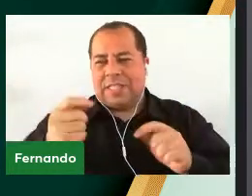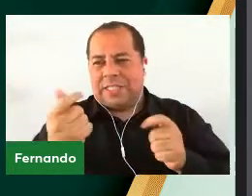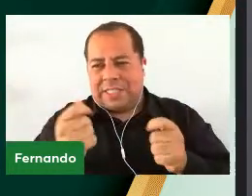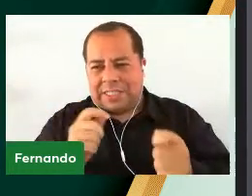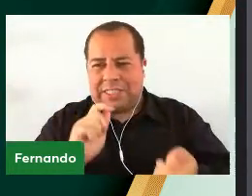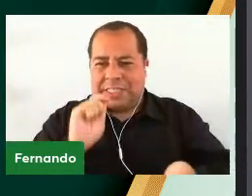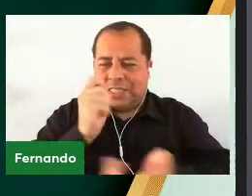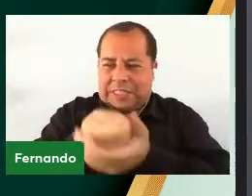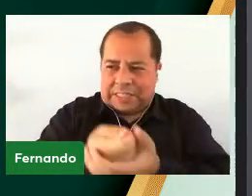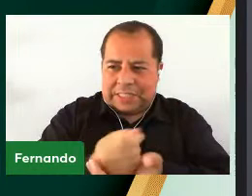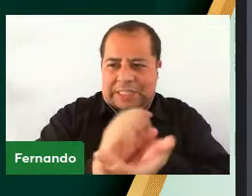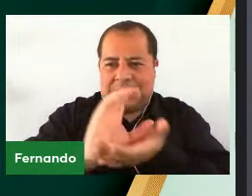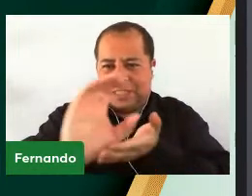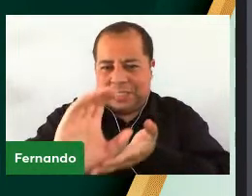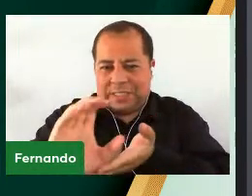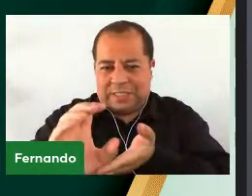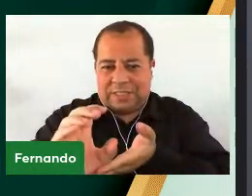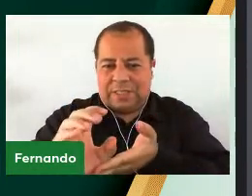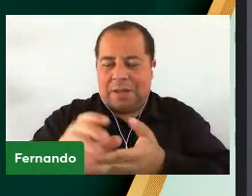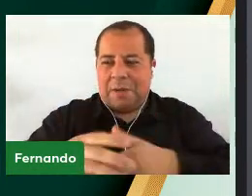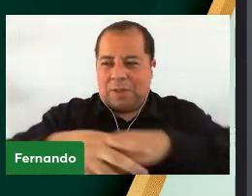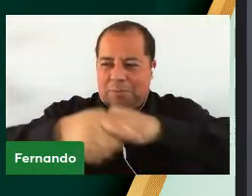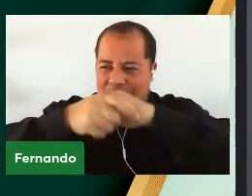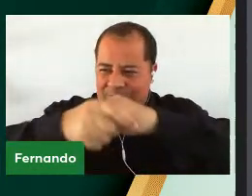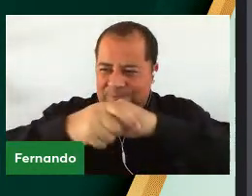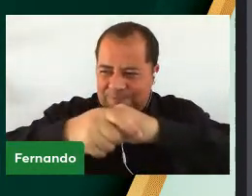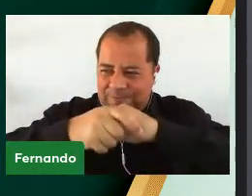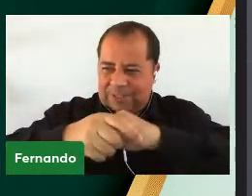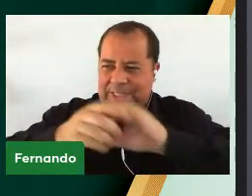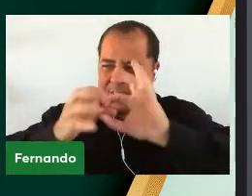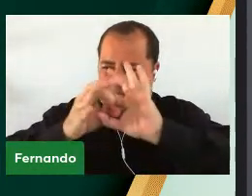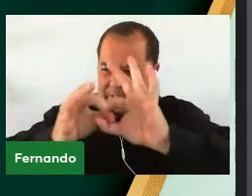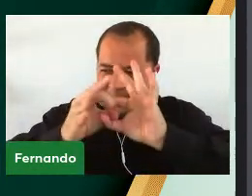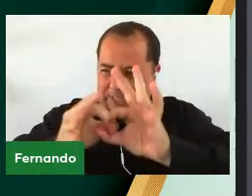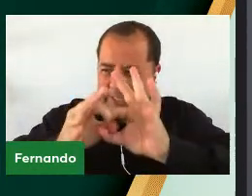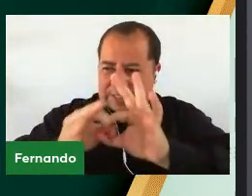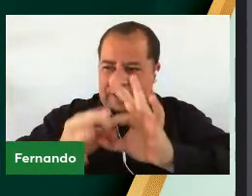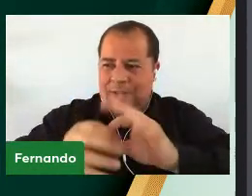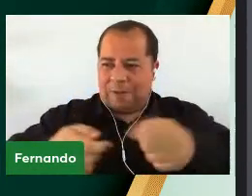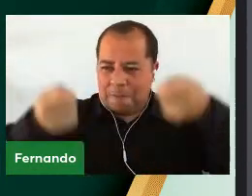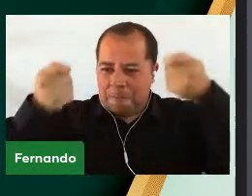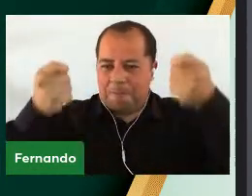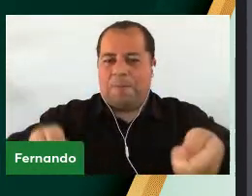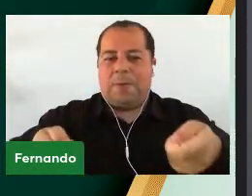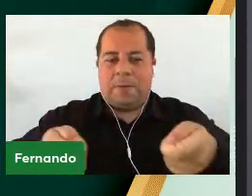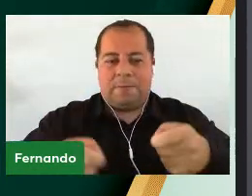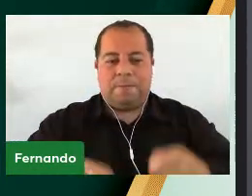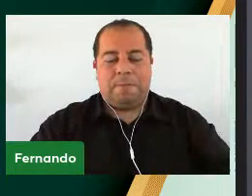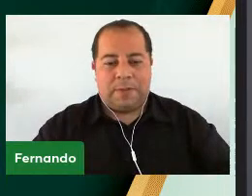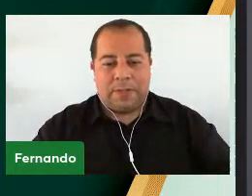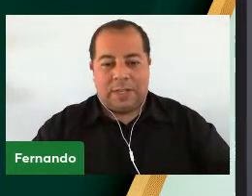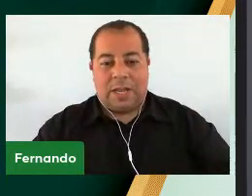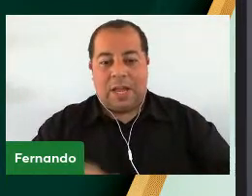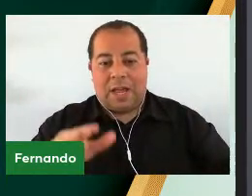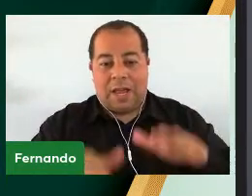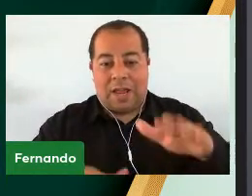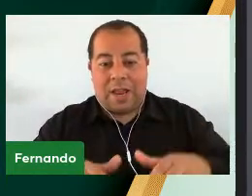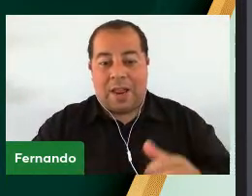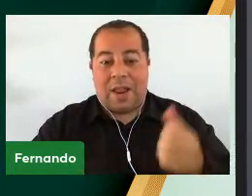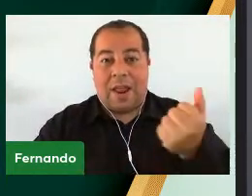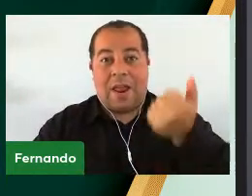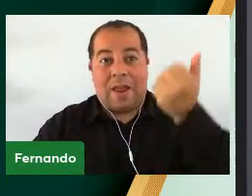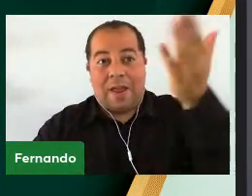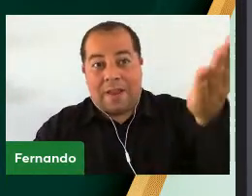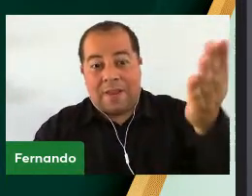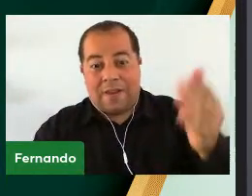Mas saibam que ninguém Soltou a mão de ninguém Eles estavam lá Firmes Ao lado Às vezes até do lado De fora da porta